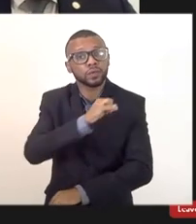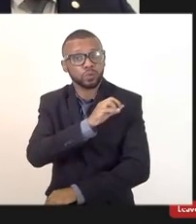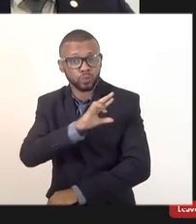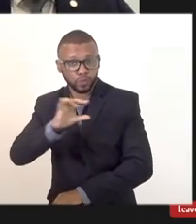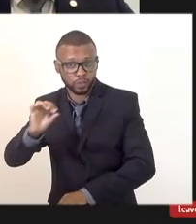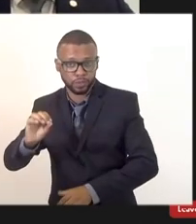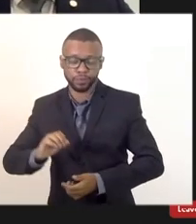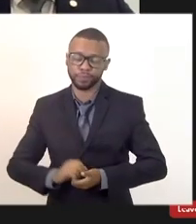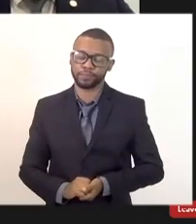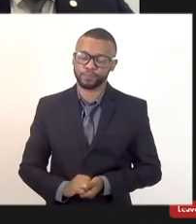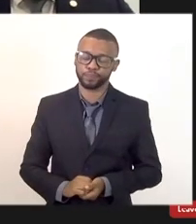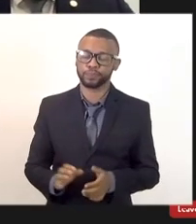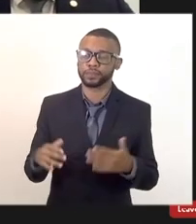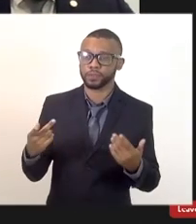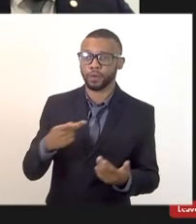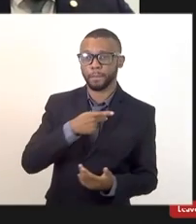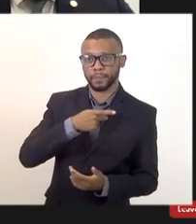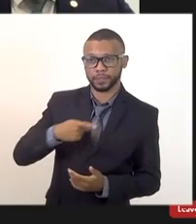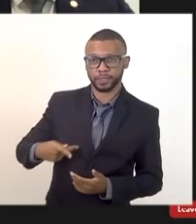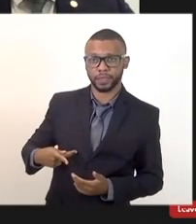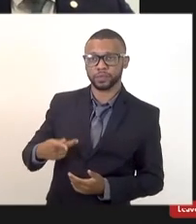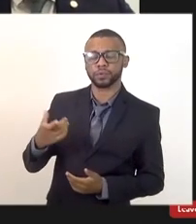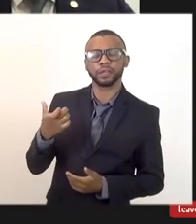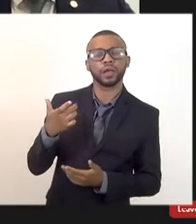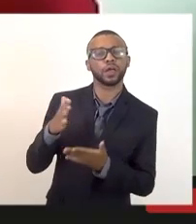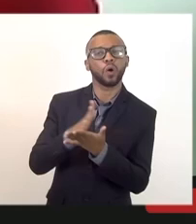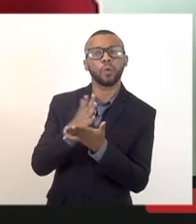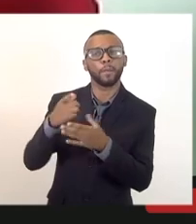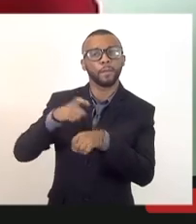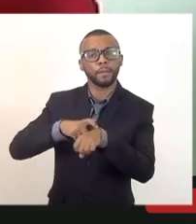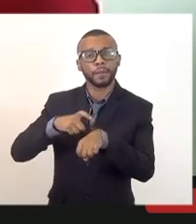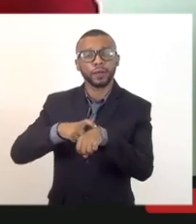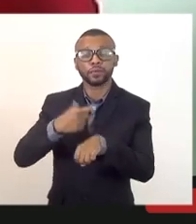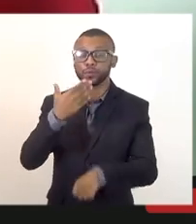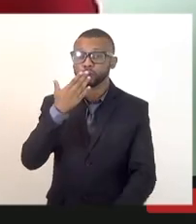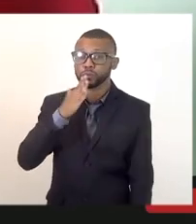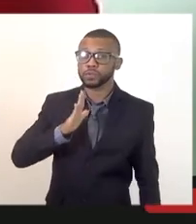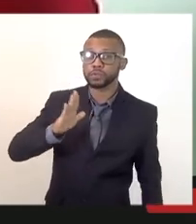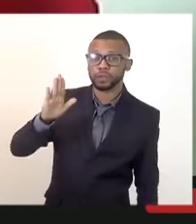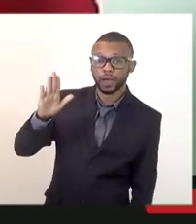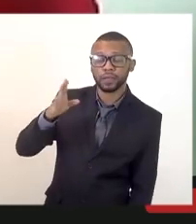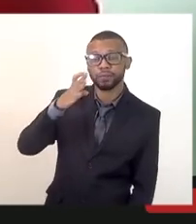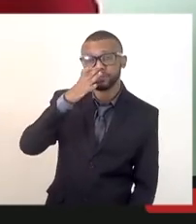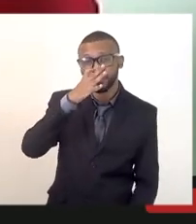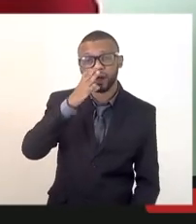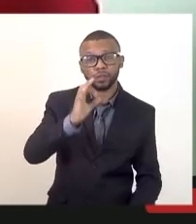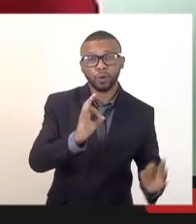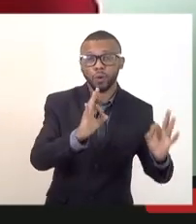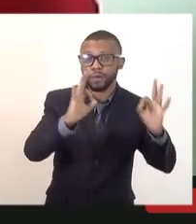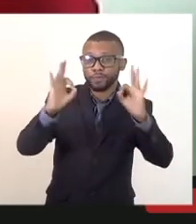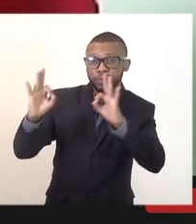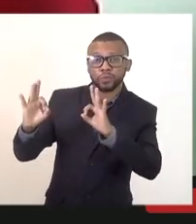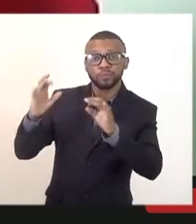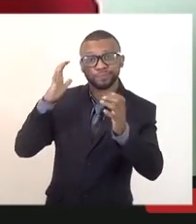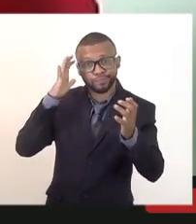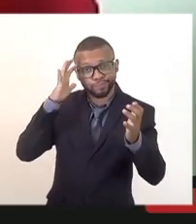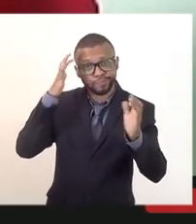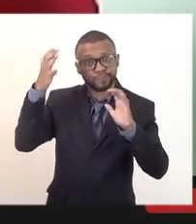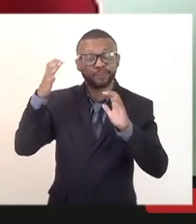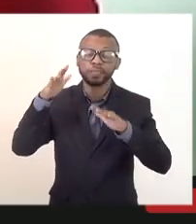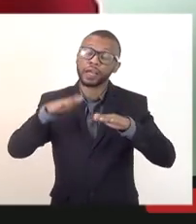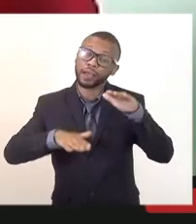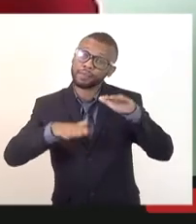momento os candidatos fossem ouvidos quanto a essa decisão porque às vezes a gente apresenta uma sugestão